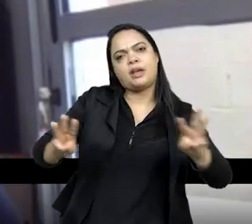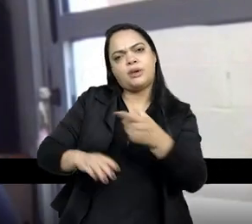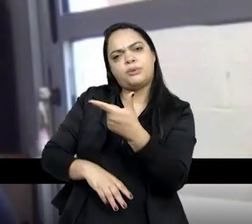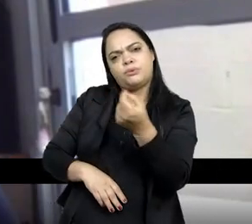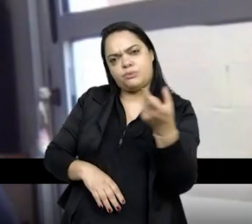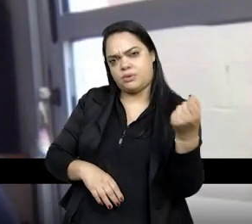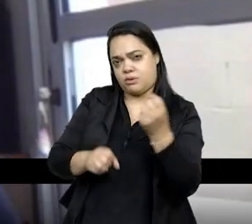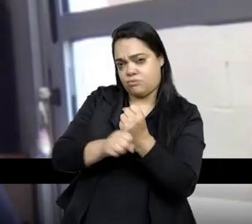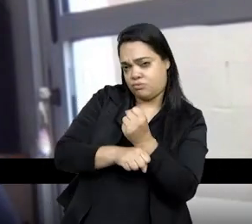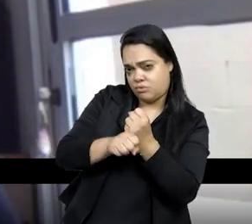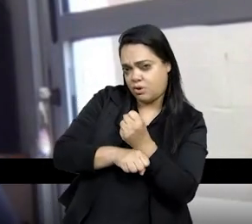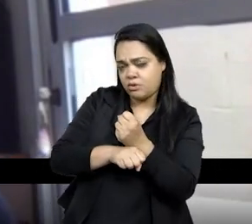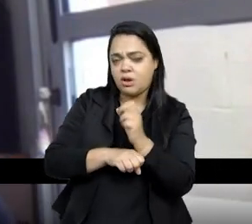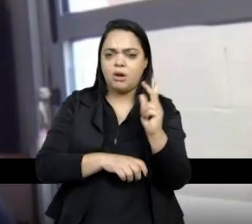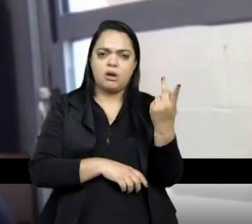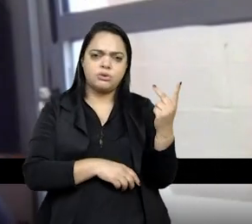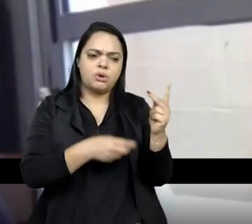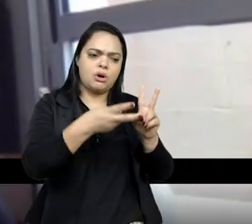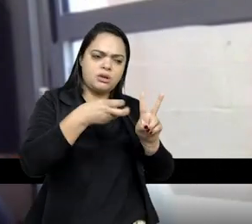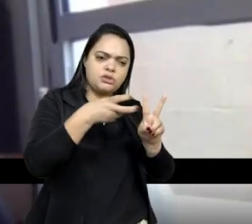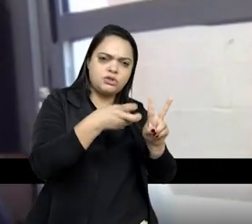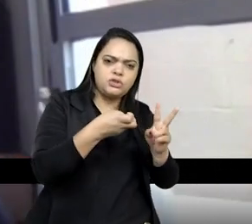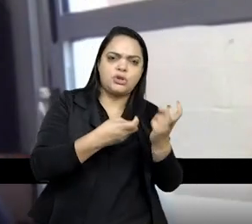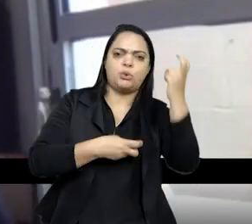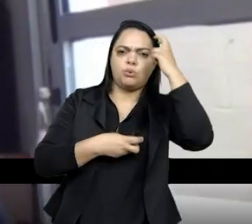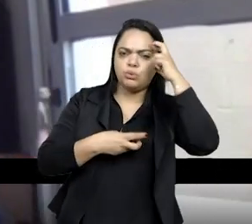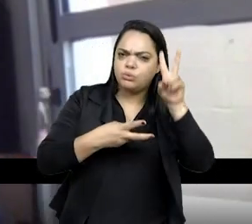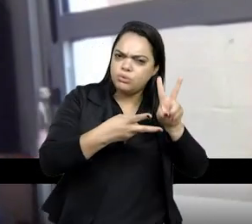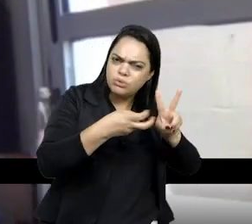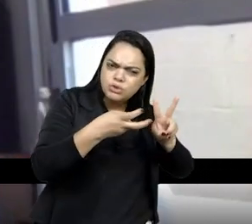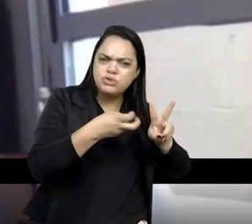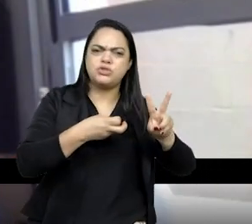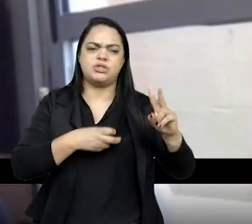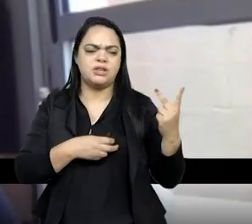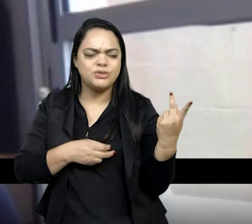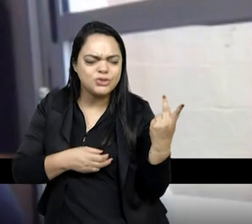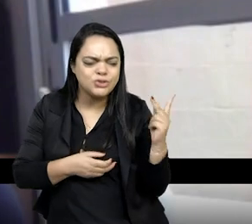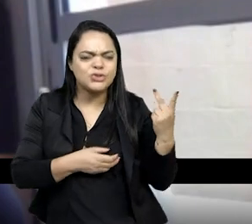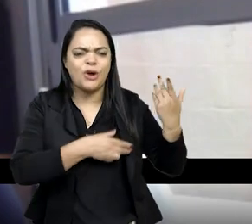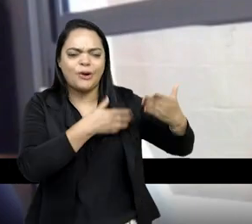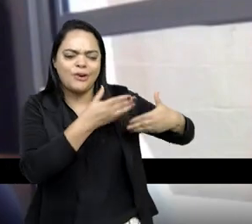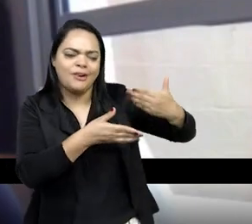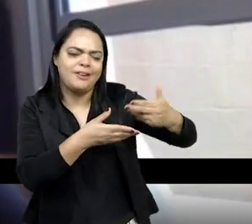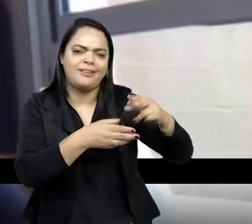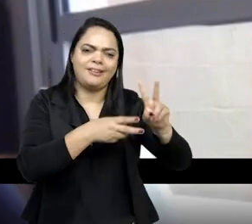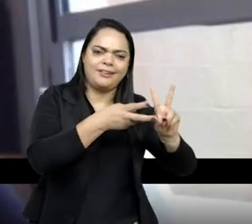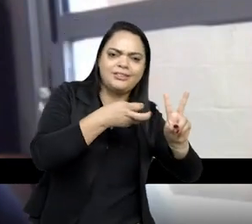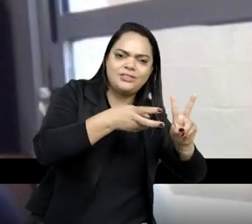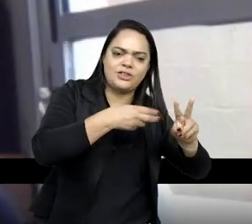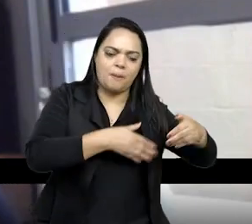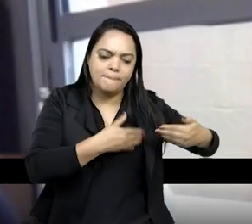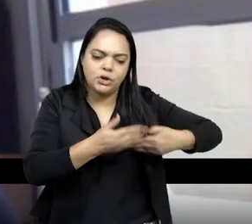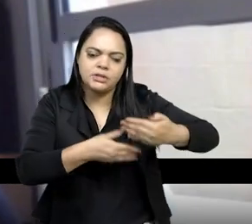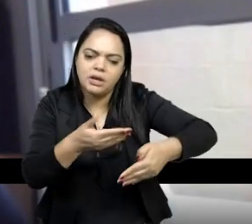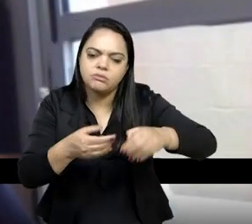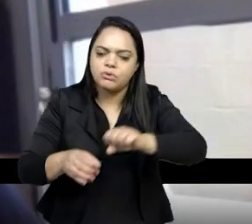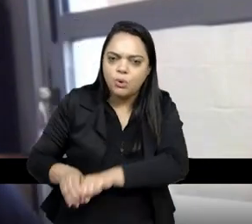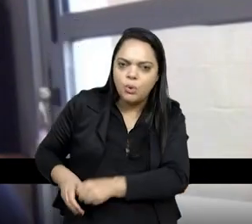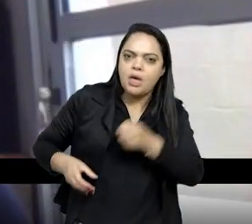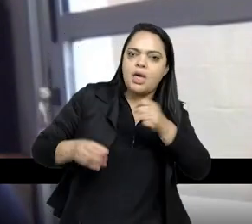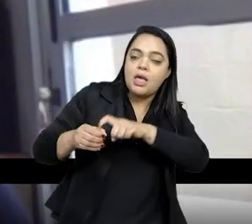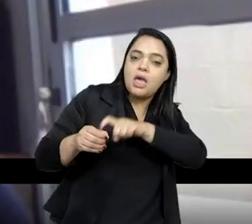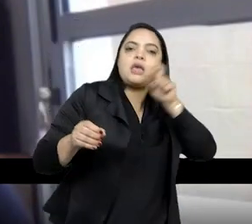sobre história indígena, sobre culturas indígenas e histórias indígenas, no processo de independência do Brasil?